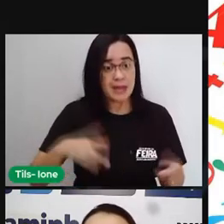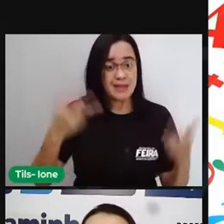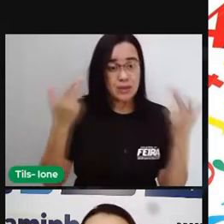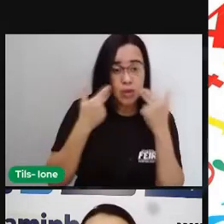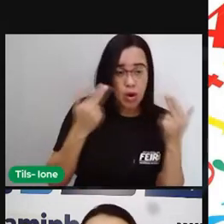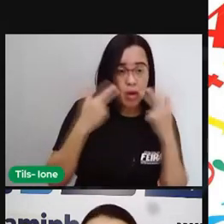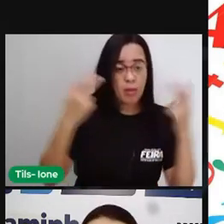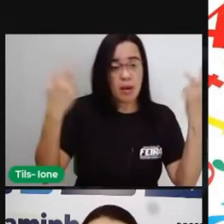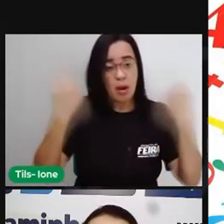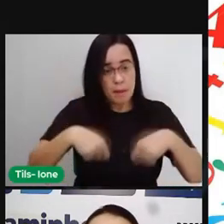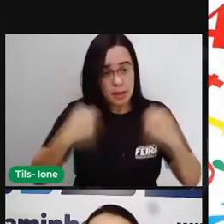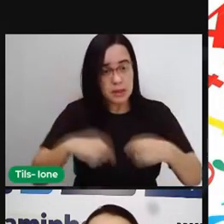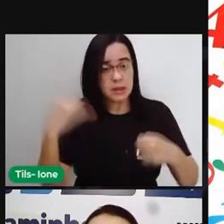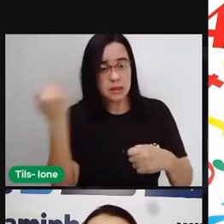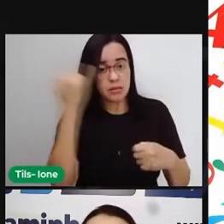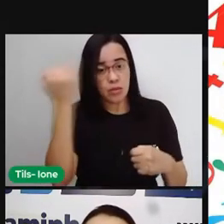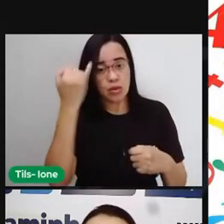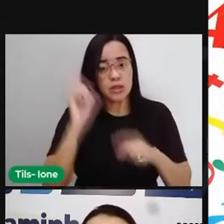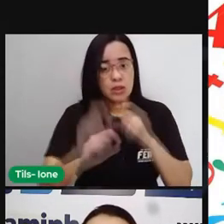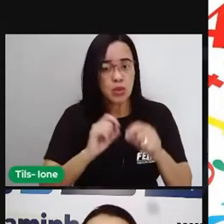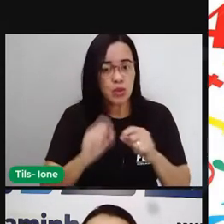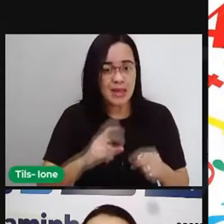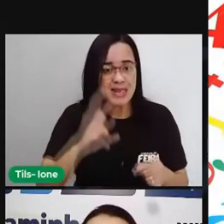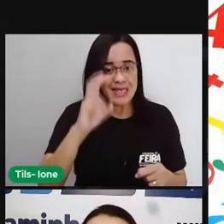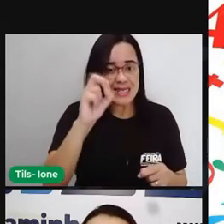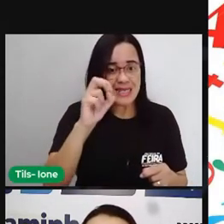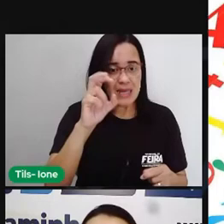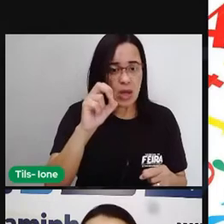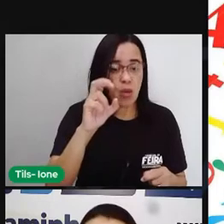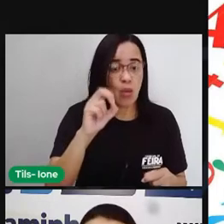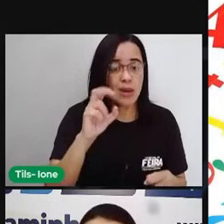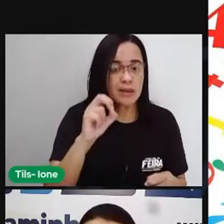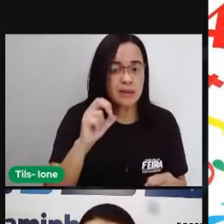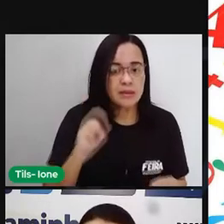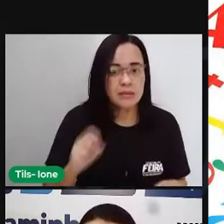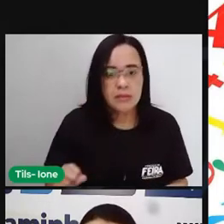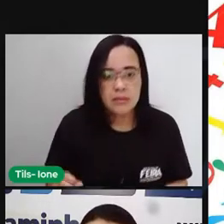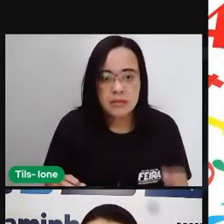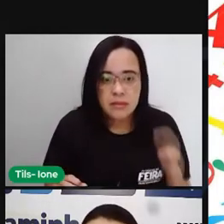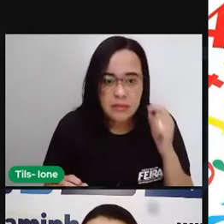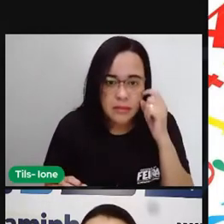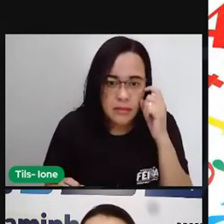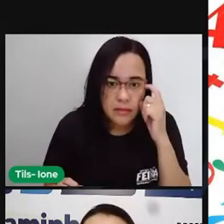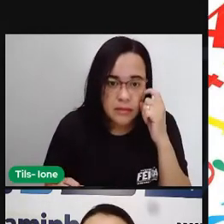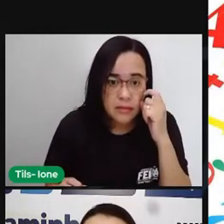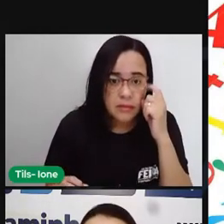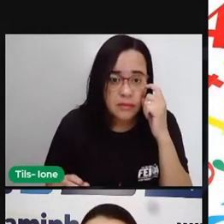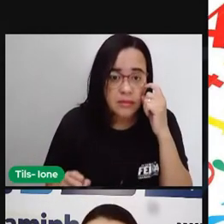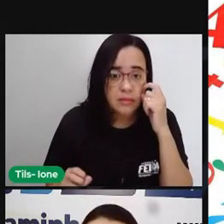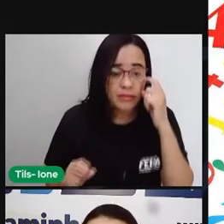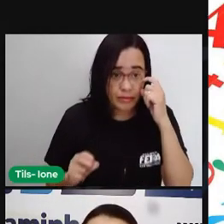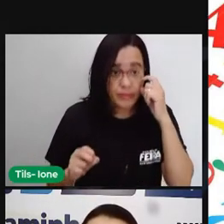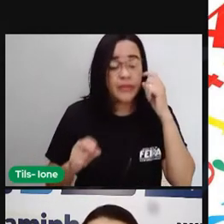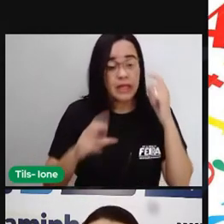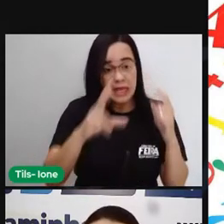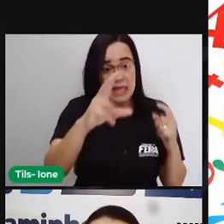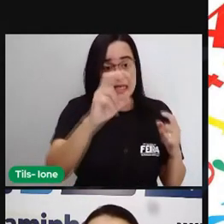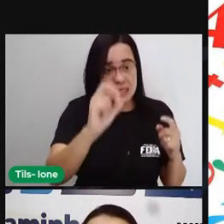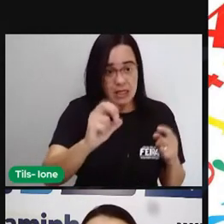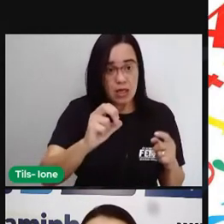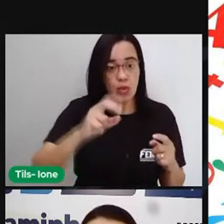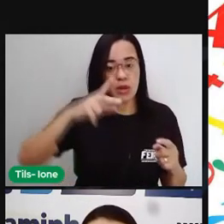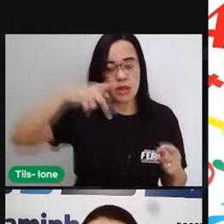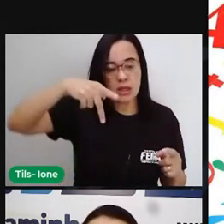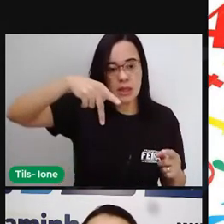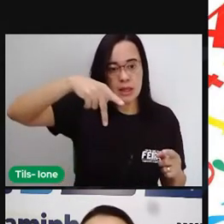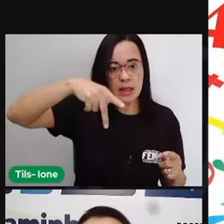por minuto. Então, esse BPM, essa sigla aí, significa batimentos por